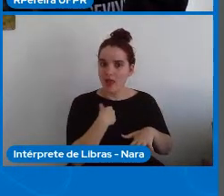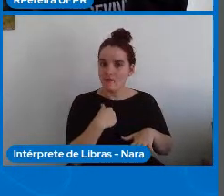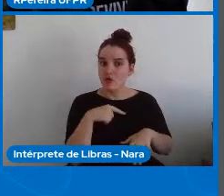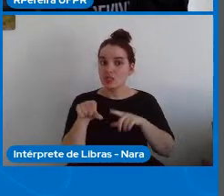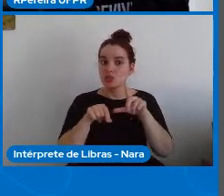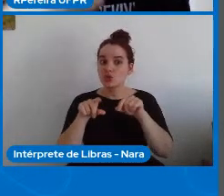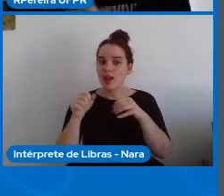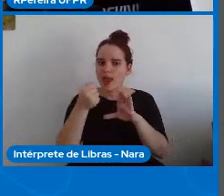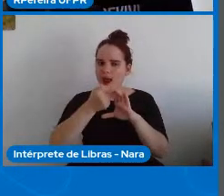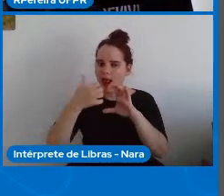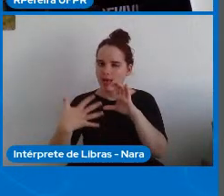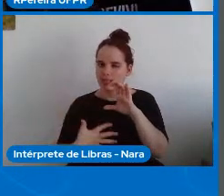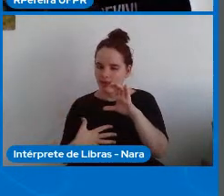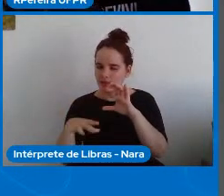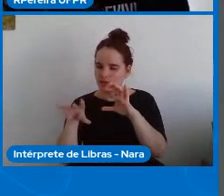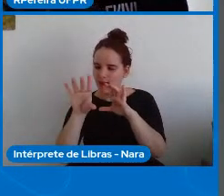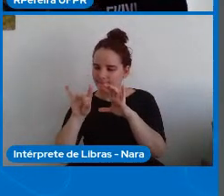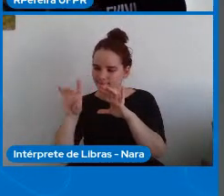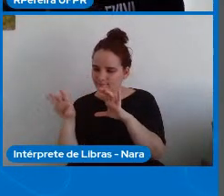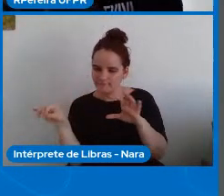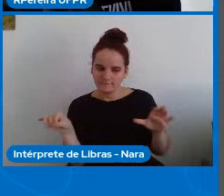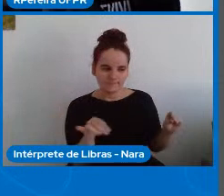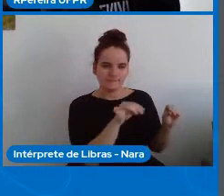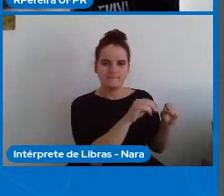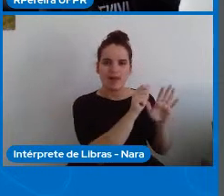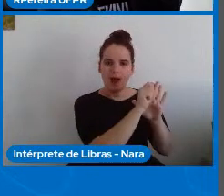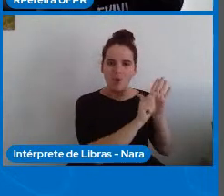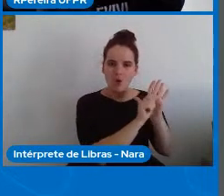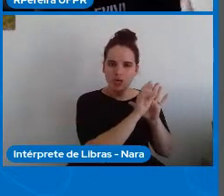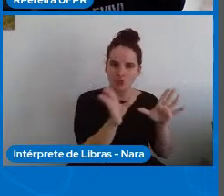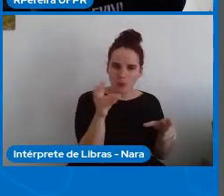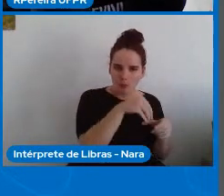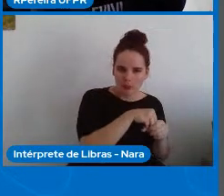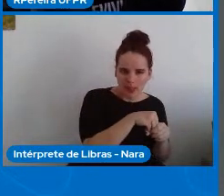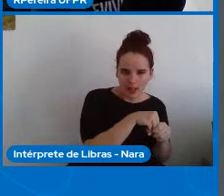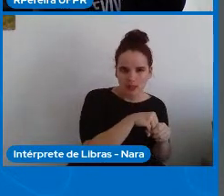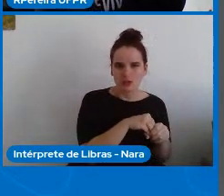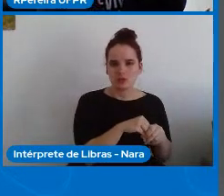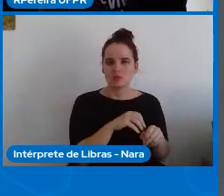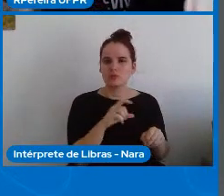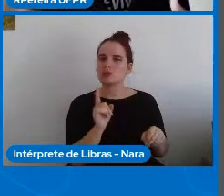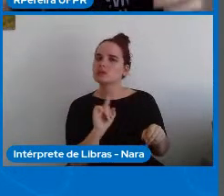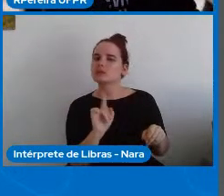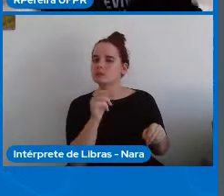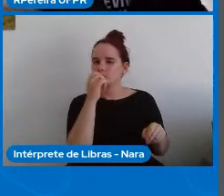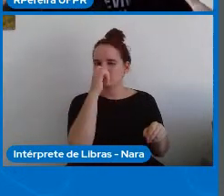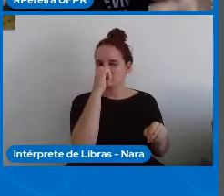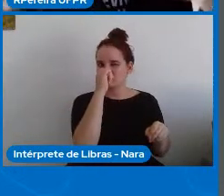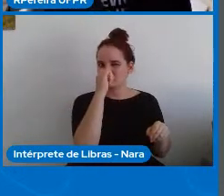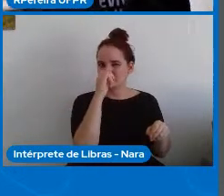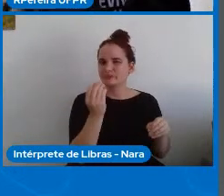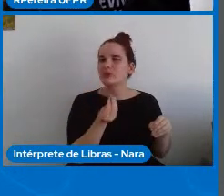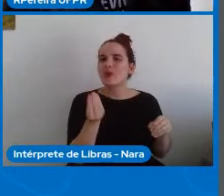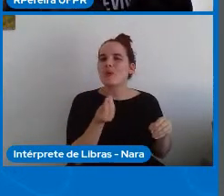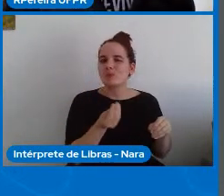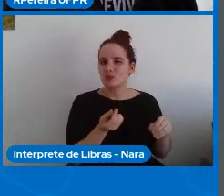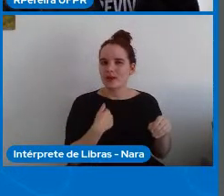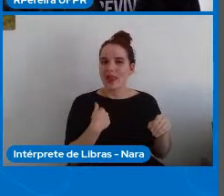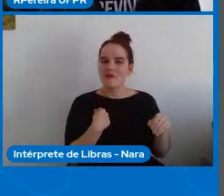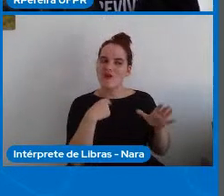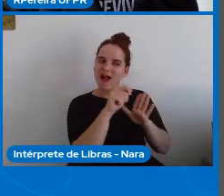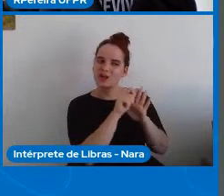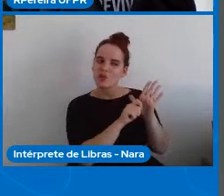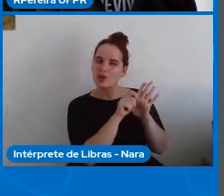ela vai treinar com todos os atributos disponíveis depende então dentro dessas discussões